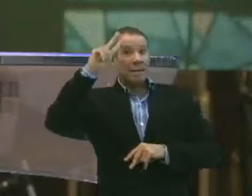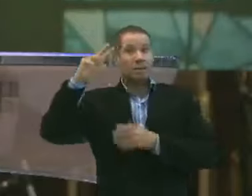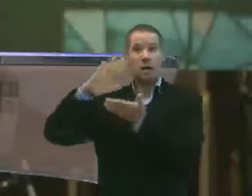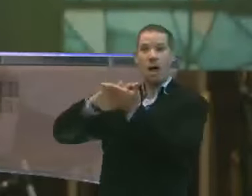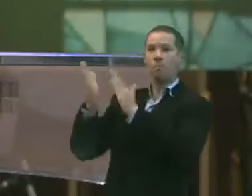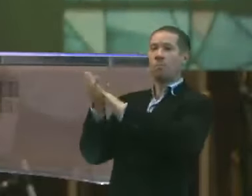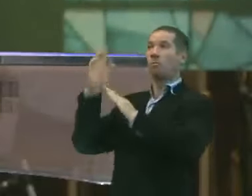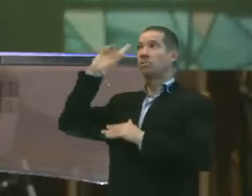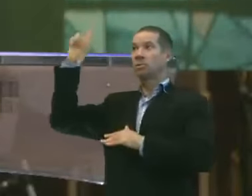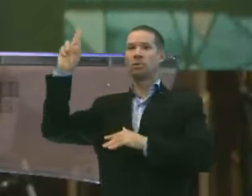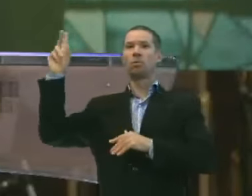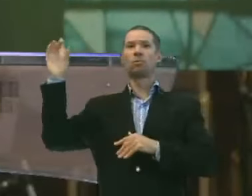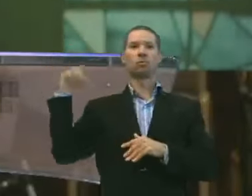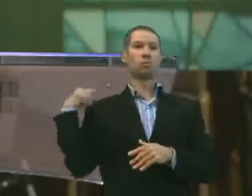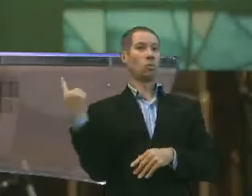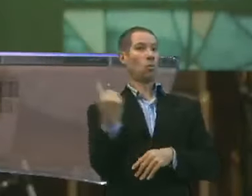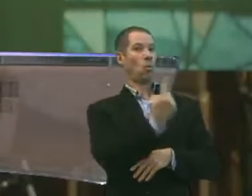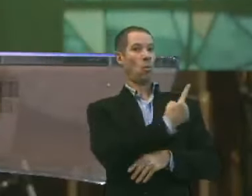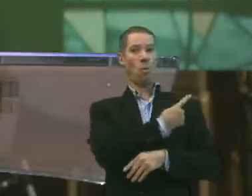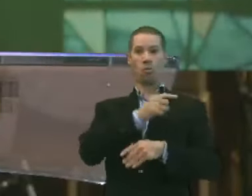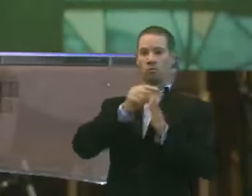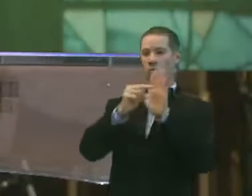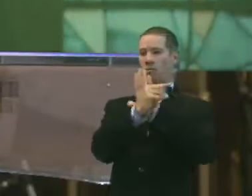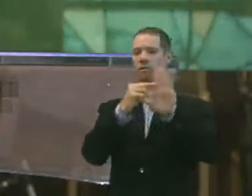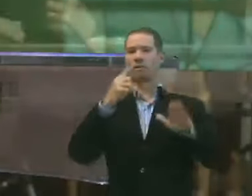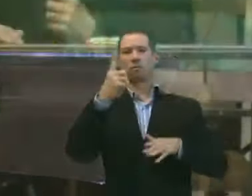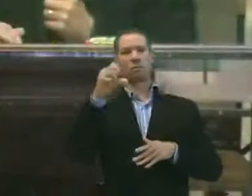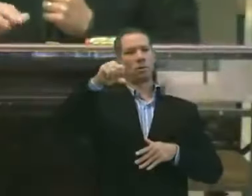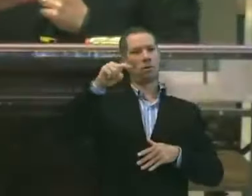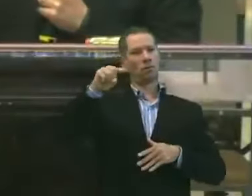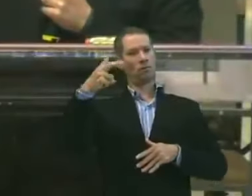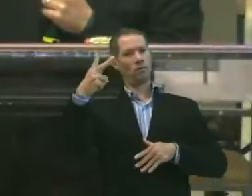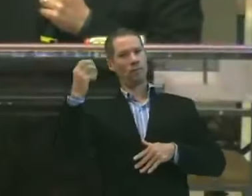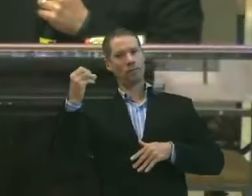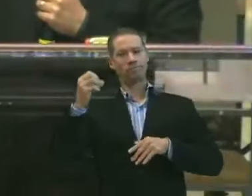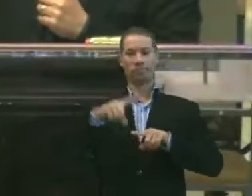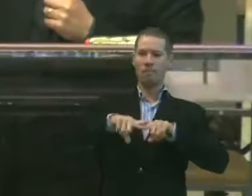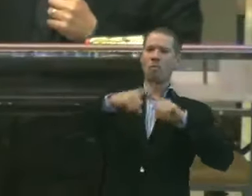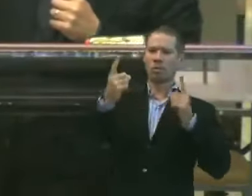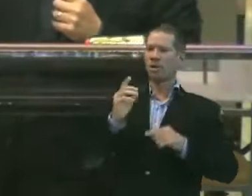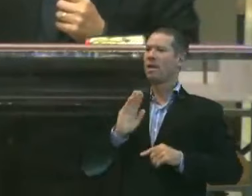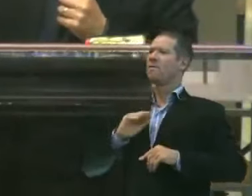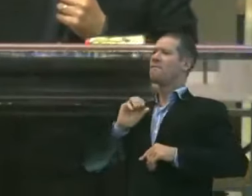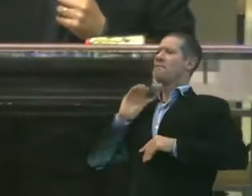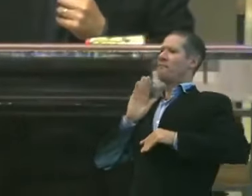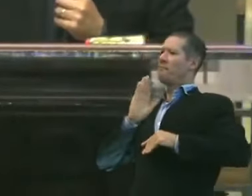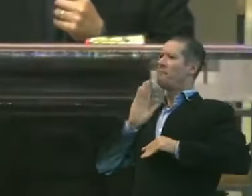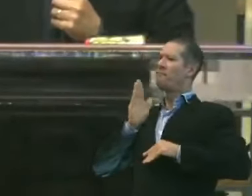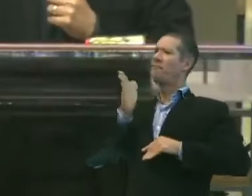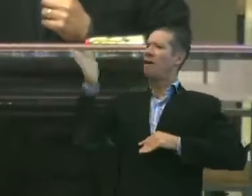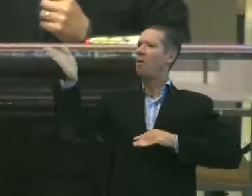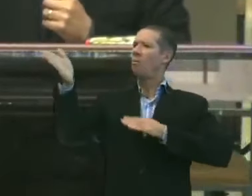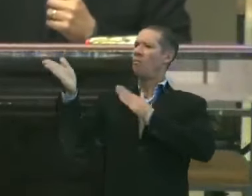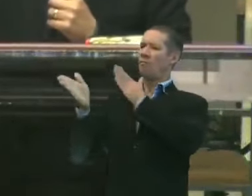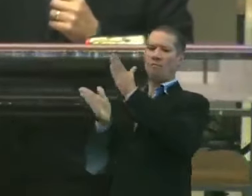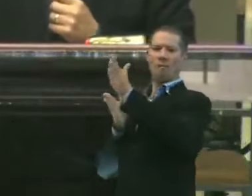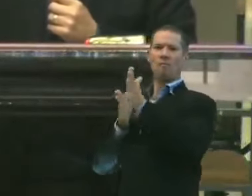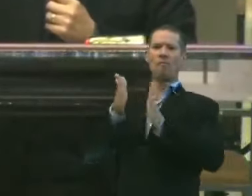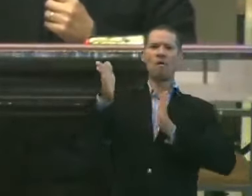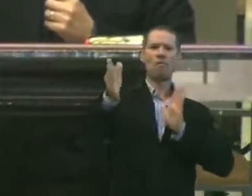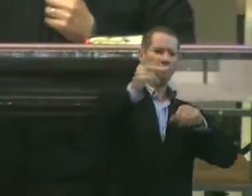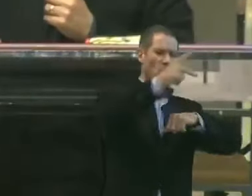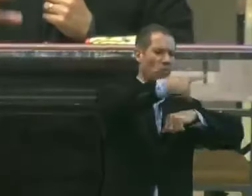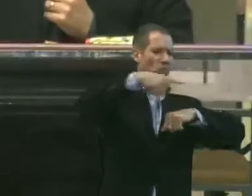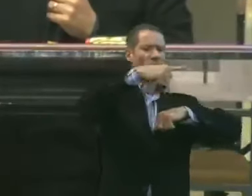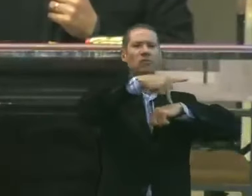do Senhor está sobre nós. Versículo 19 e 20 diz assim. Portanto vão e façam discípulos de todas as